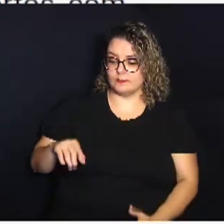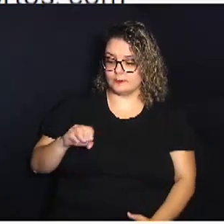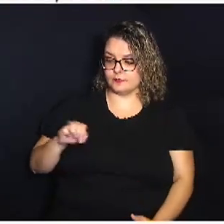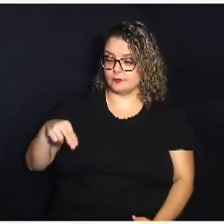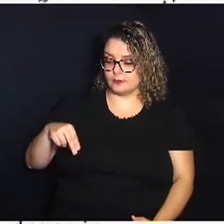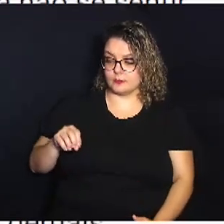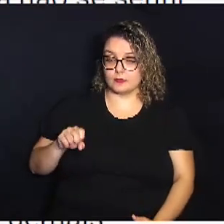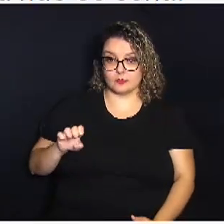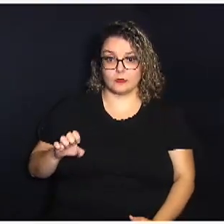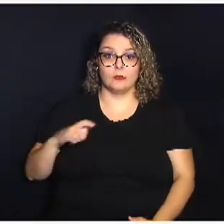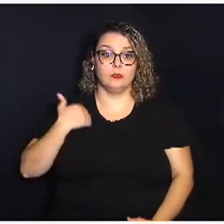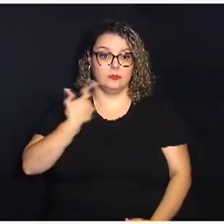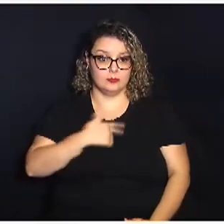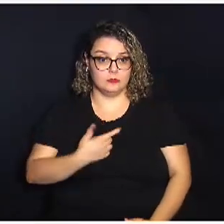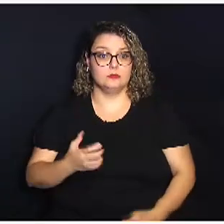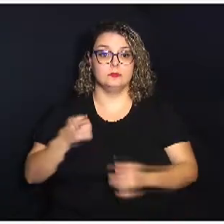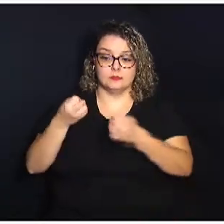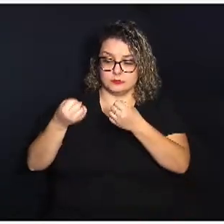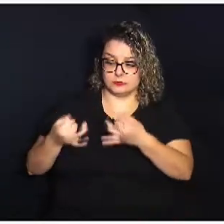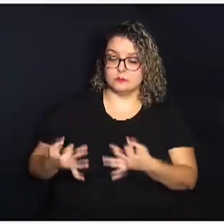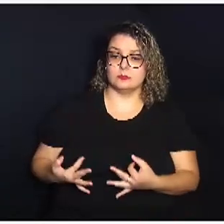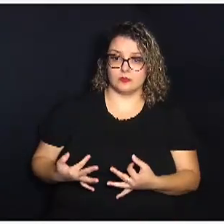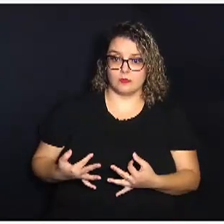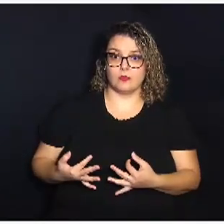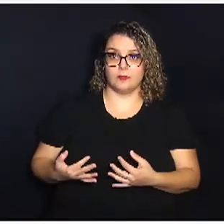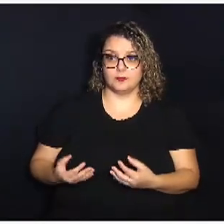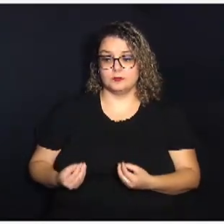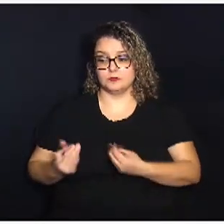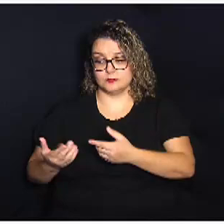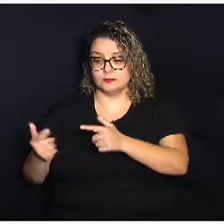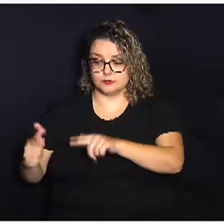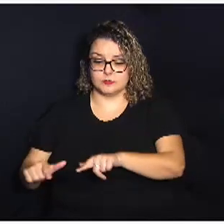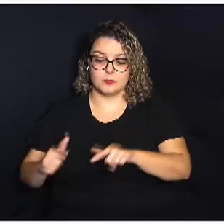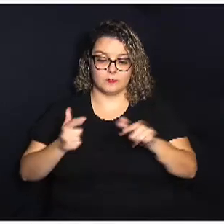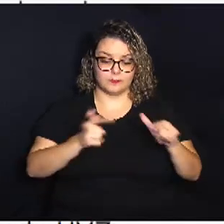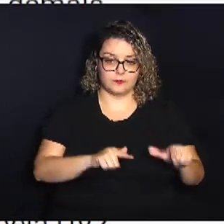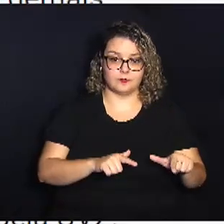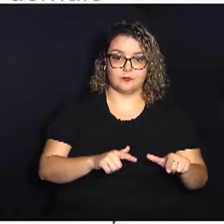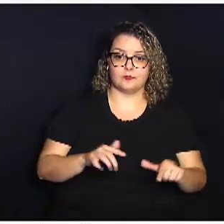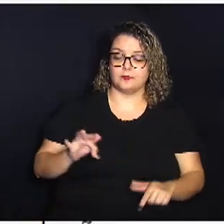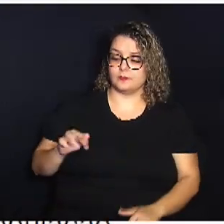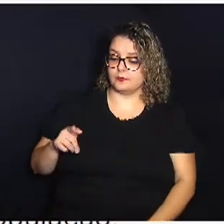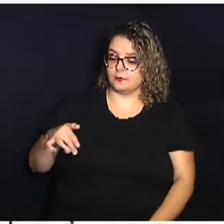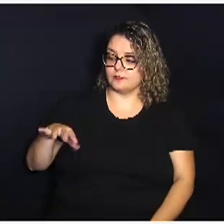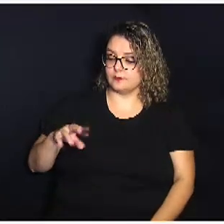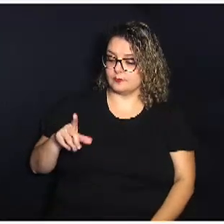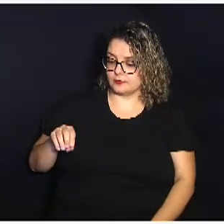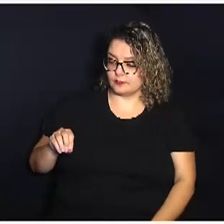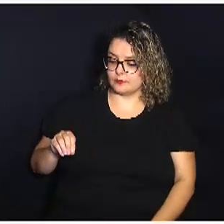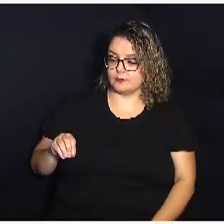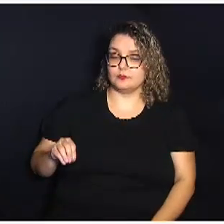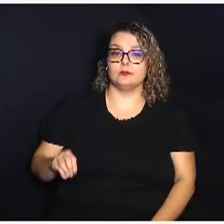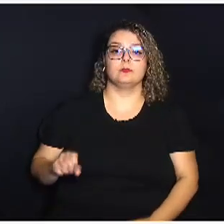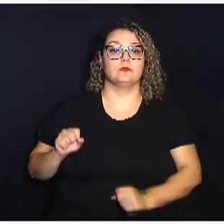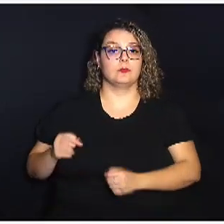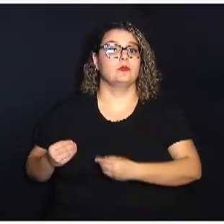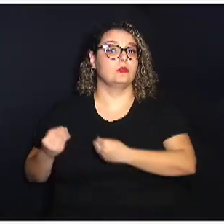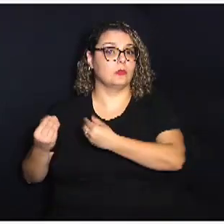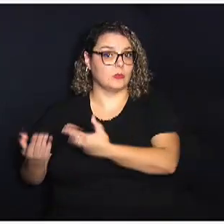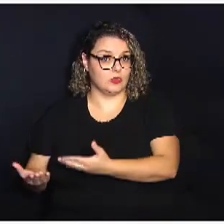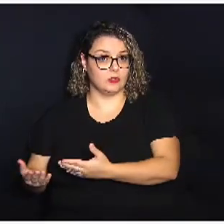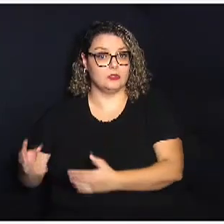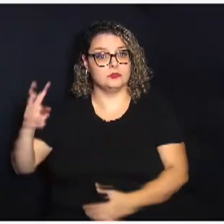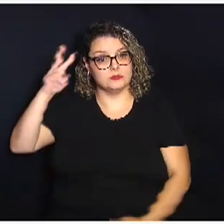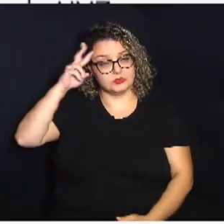a gente vai estar tendo orientação para poder entregar nesses dois postos. Na fundação da Mata Santa Genebra, podendo ser entregue de